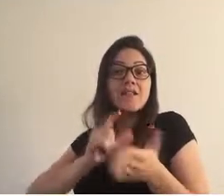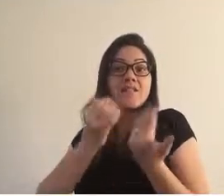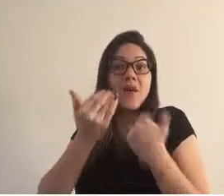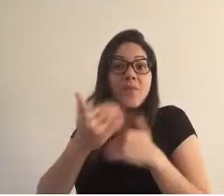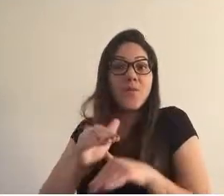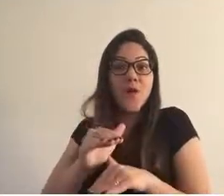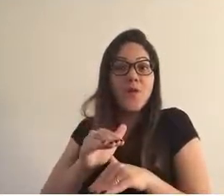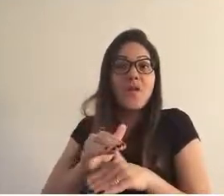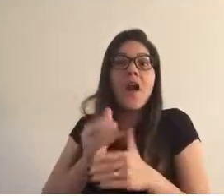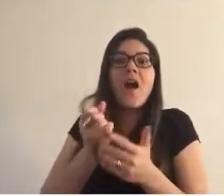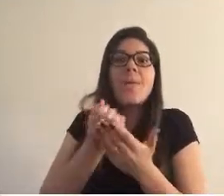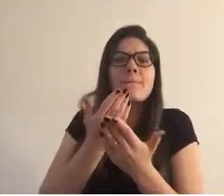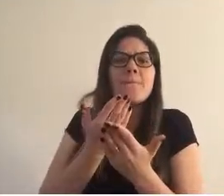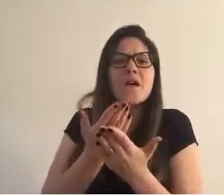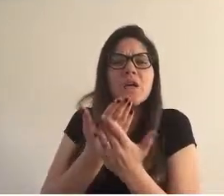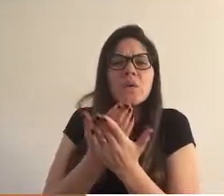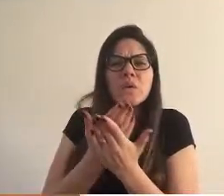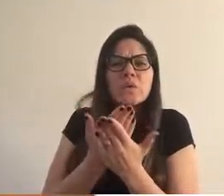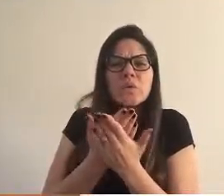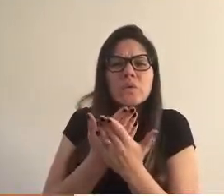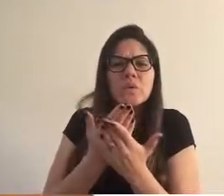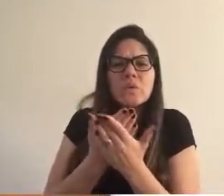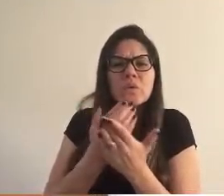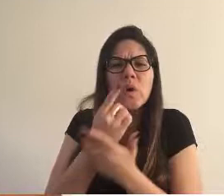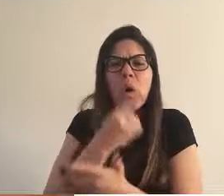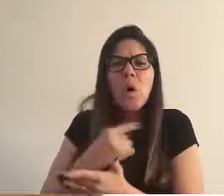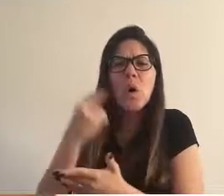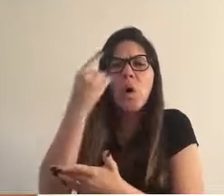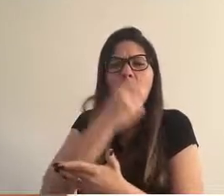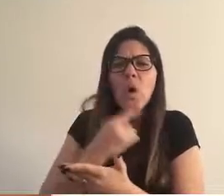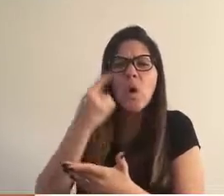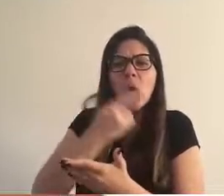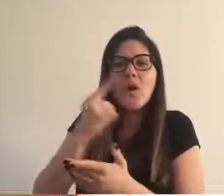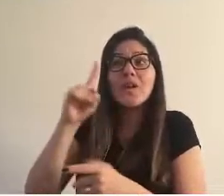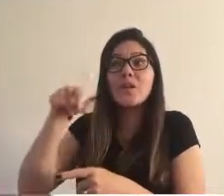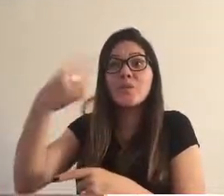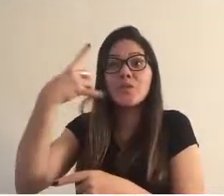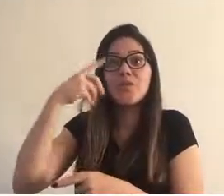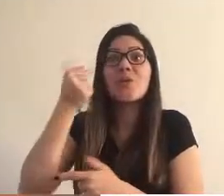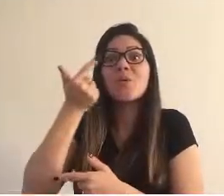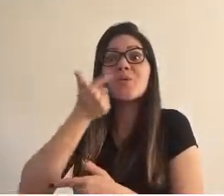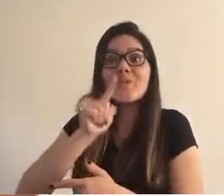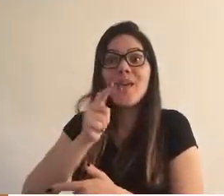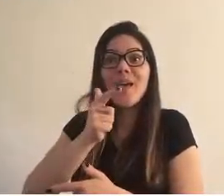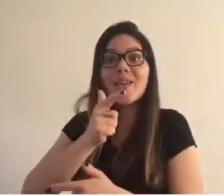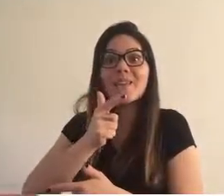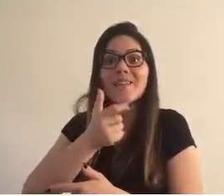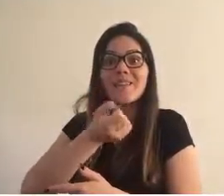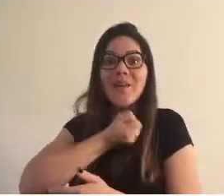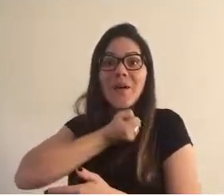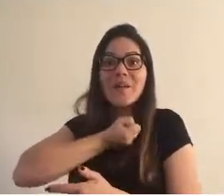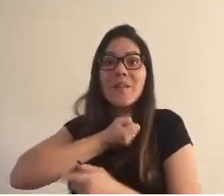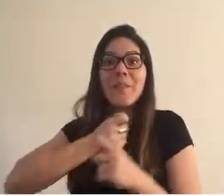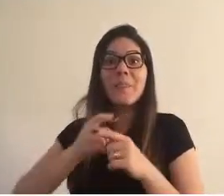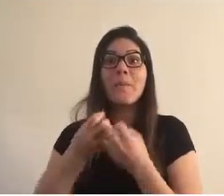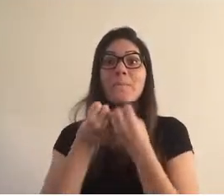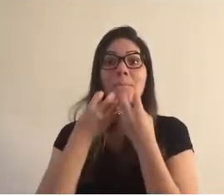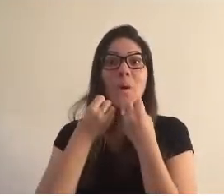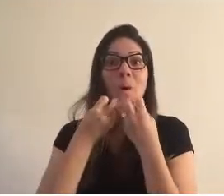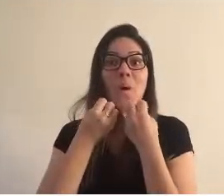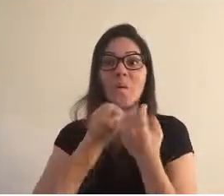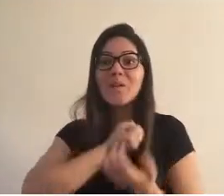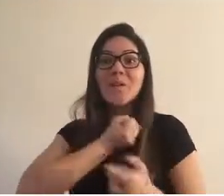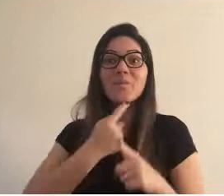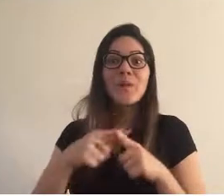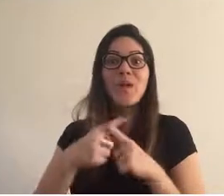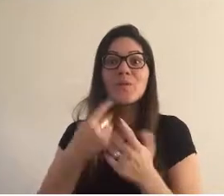da prova e o aluno passa horas estudando. No dia seguinte, faz a prova e colhe o resultado. As muitas horas de estudo lhe